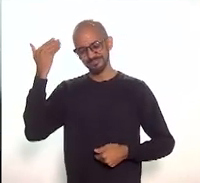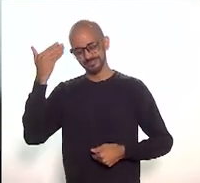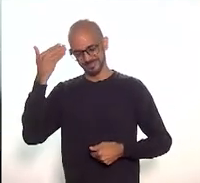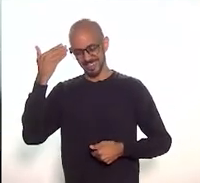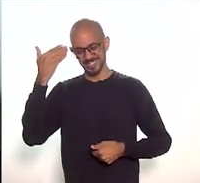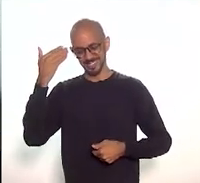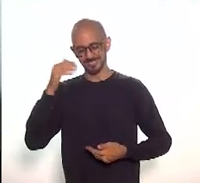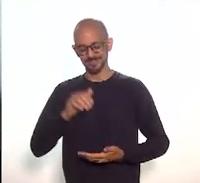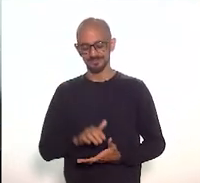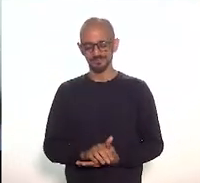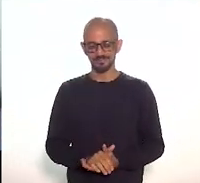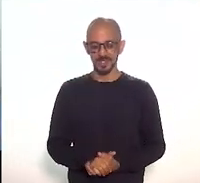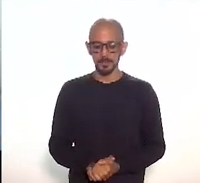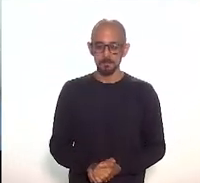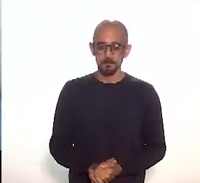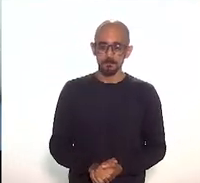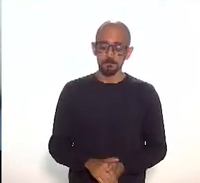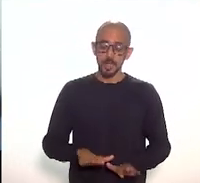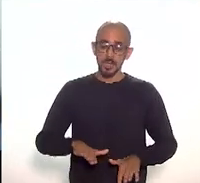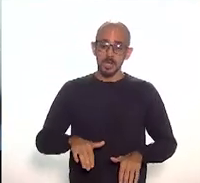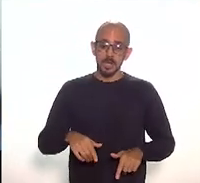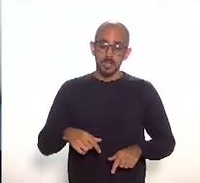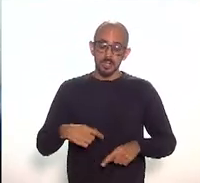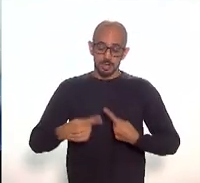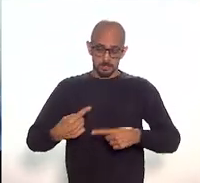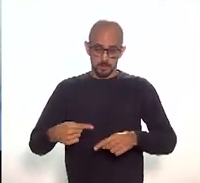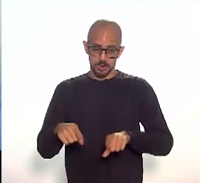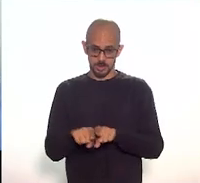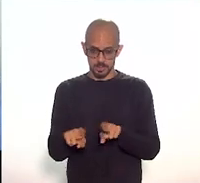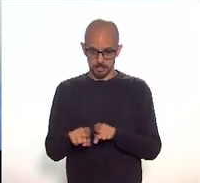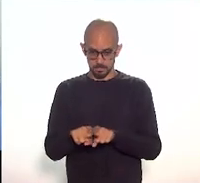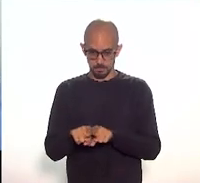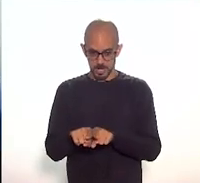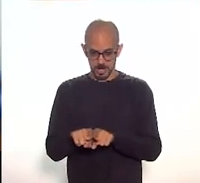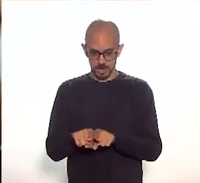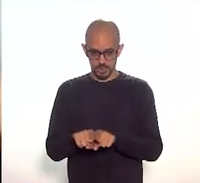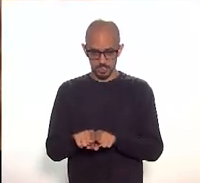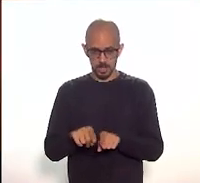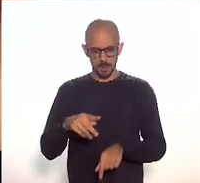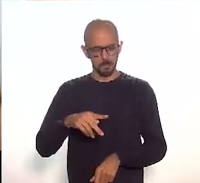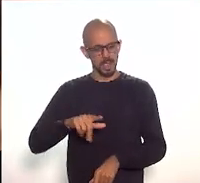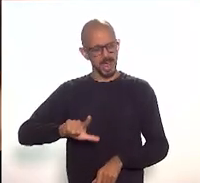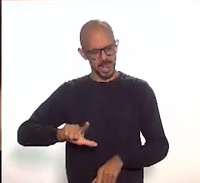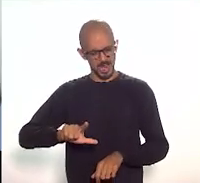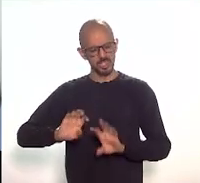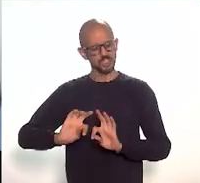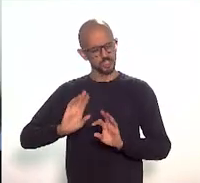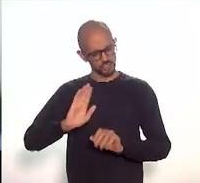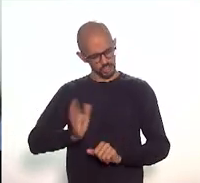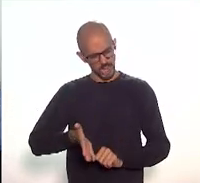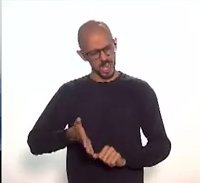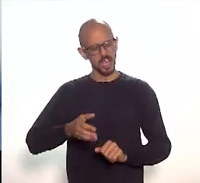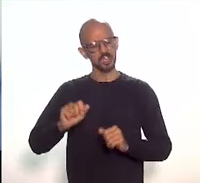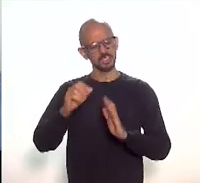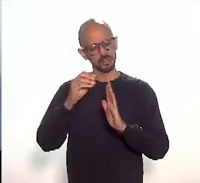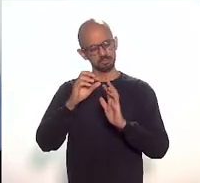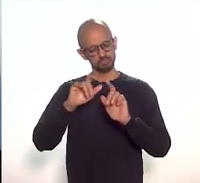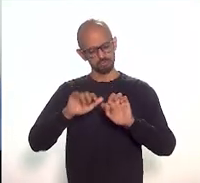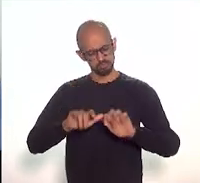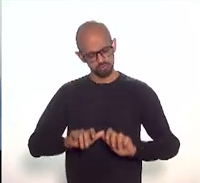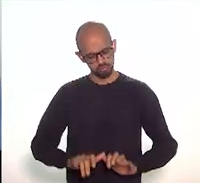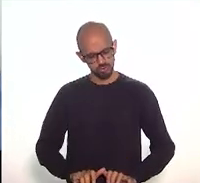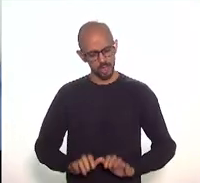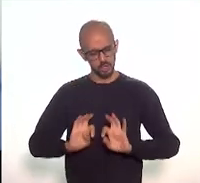alguma coisa. E aí, posteriormente, o projeto está todo escrito, não vou ler artigo, cura o artigo. E a ideia,